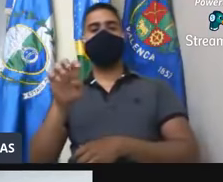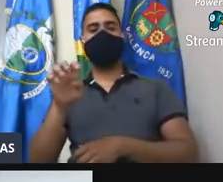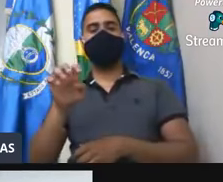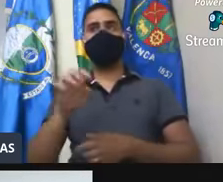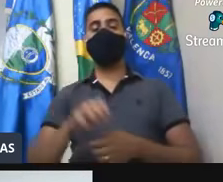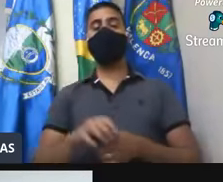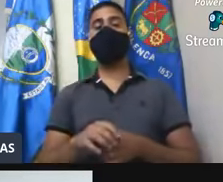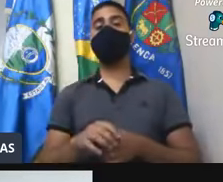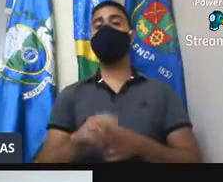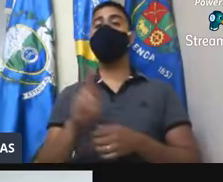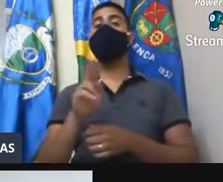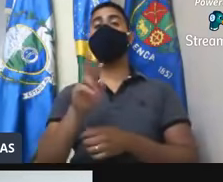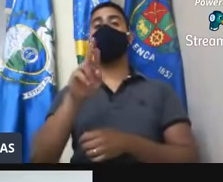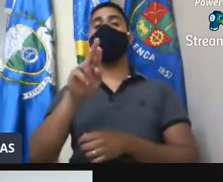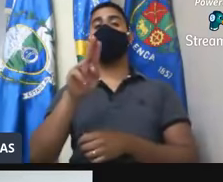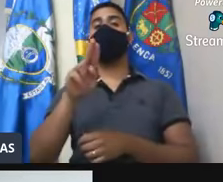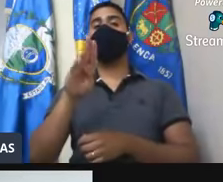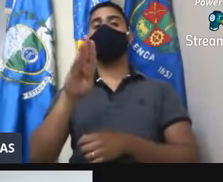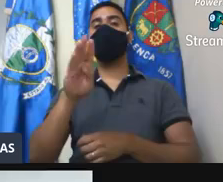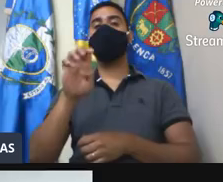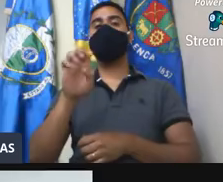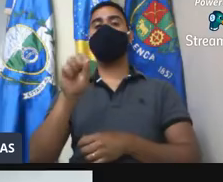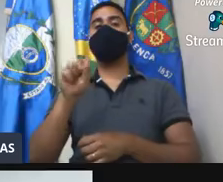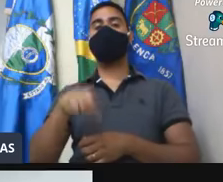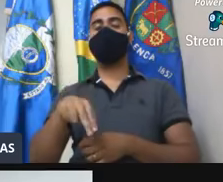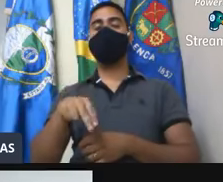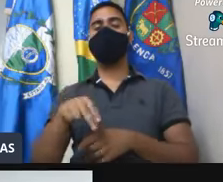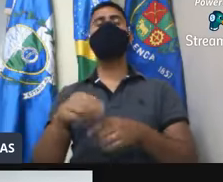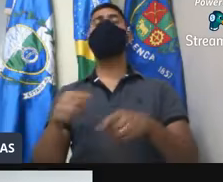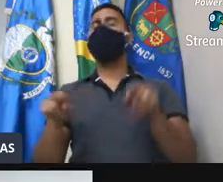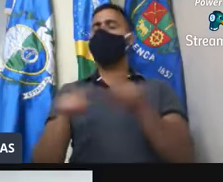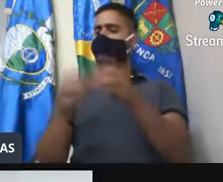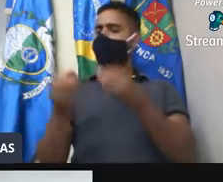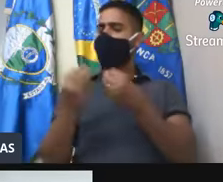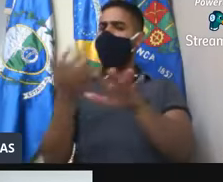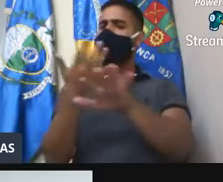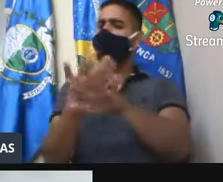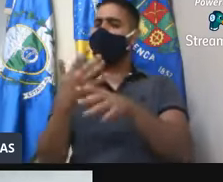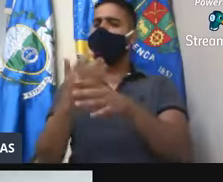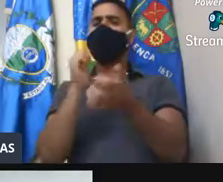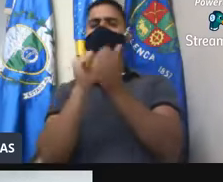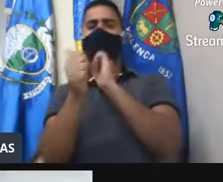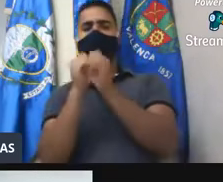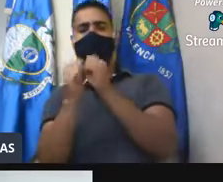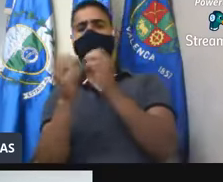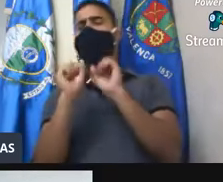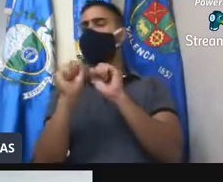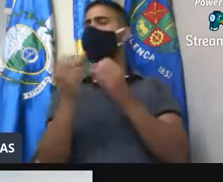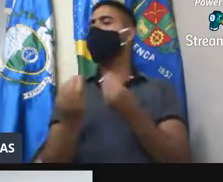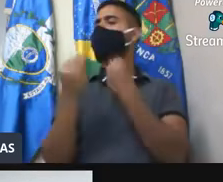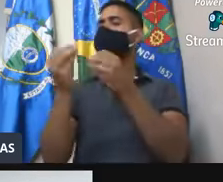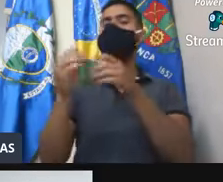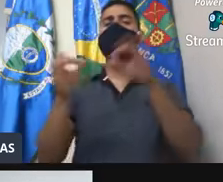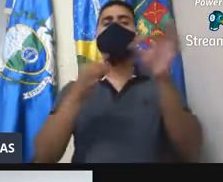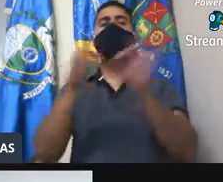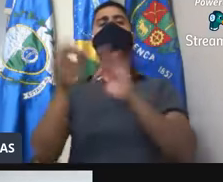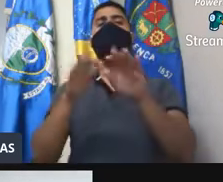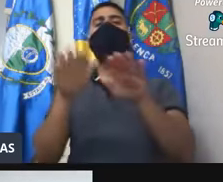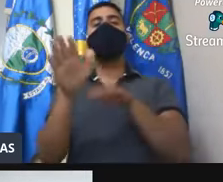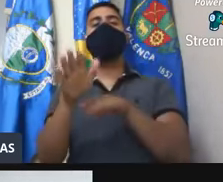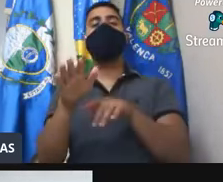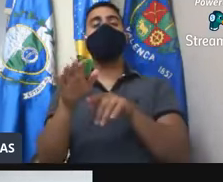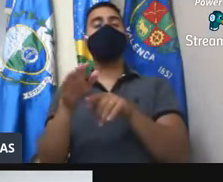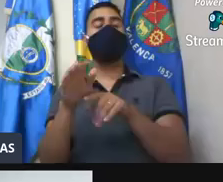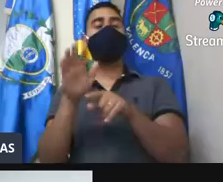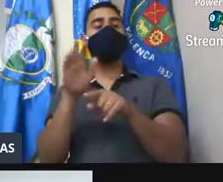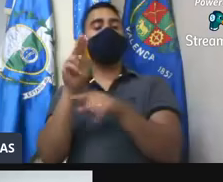Janeiro, doutor Rubens Lopes, solicitando a doação de material esportivo para que seja repassada projetos de atendimento a menores e times